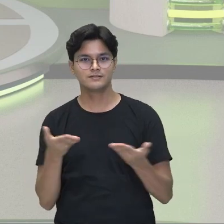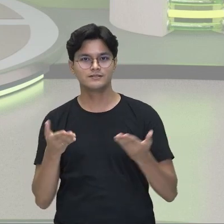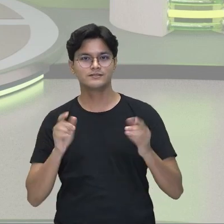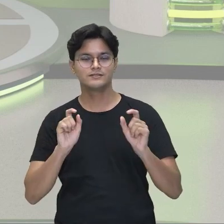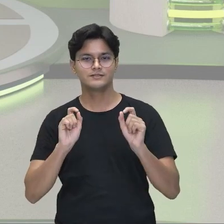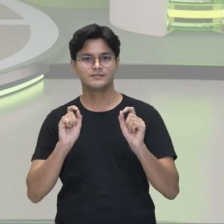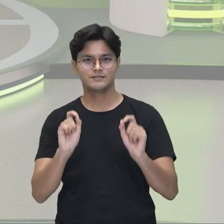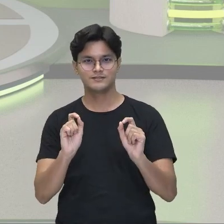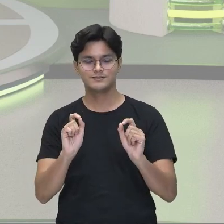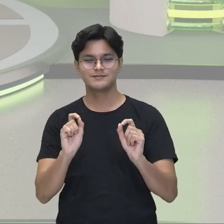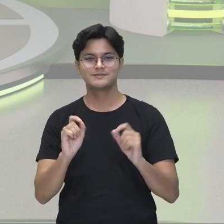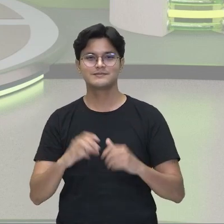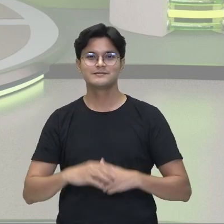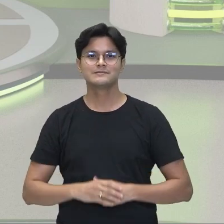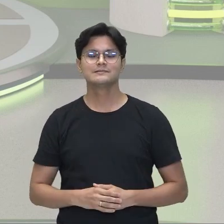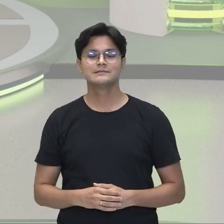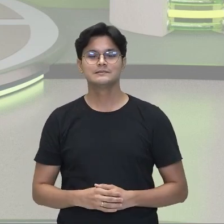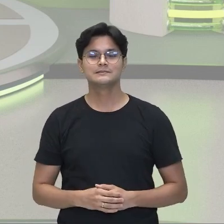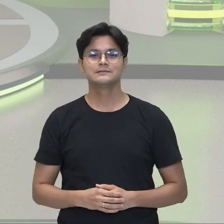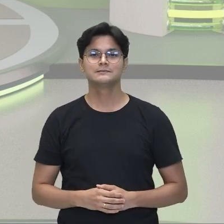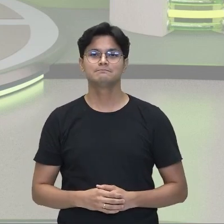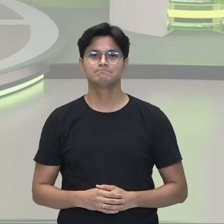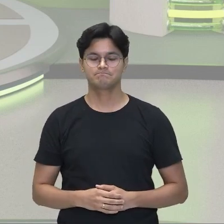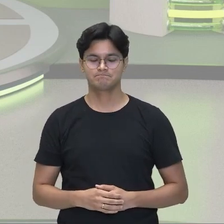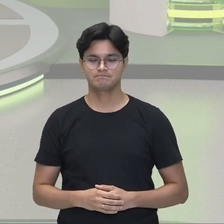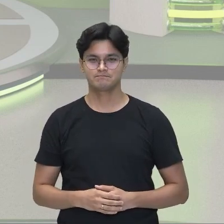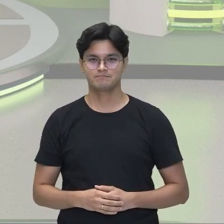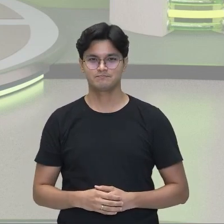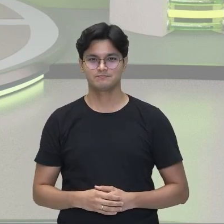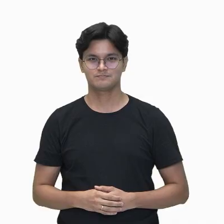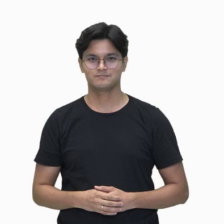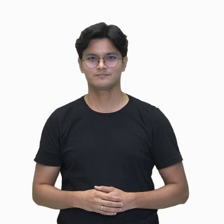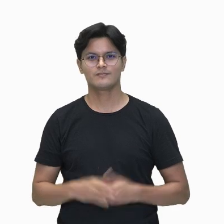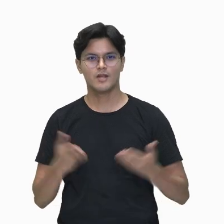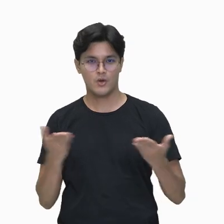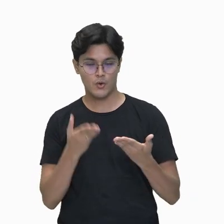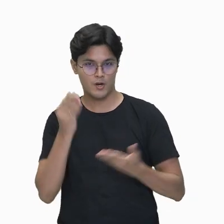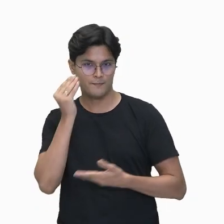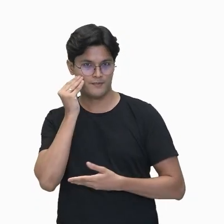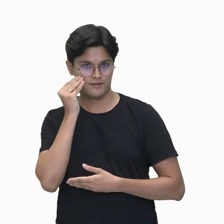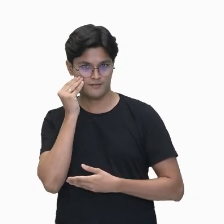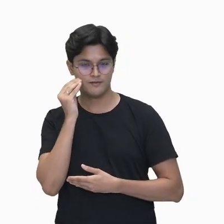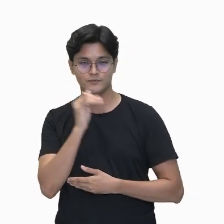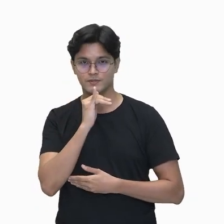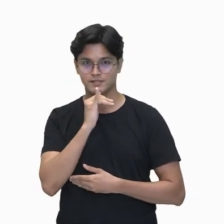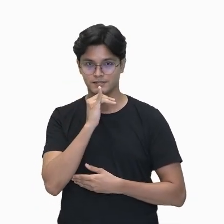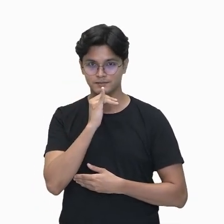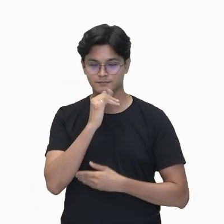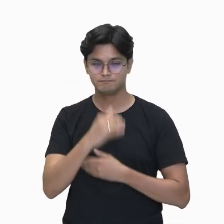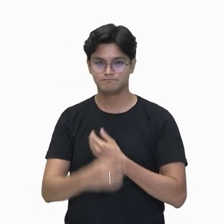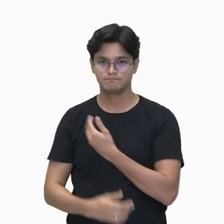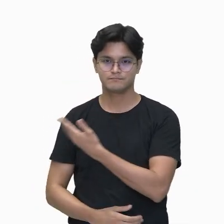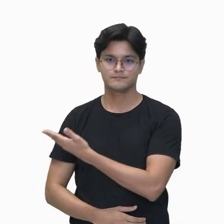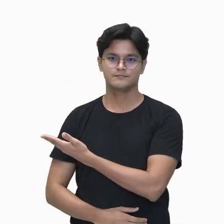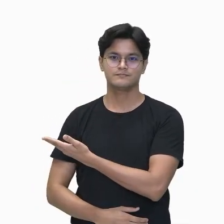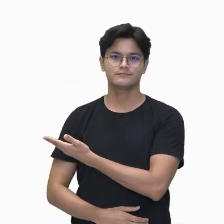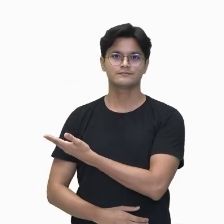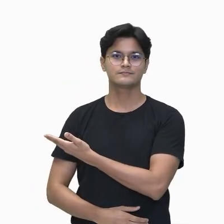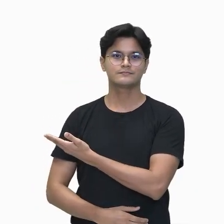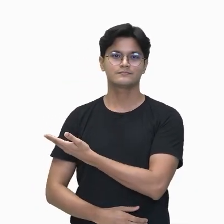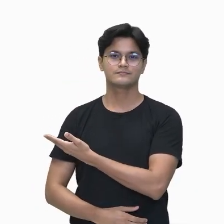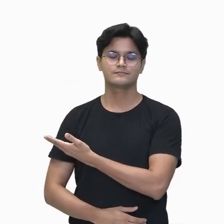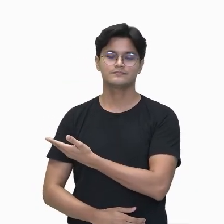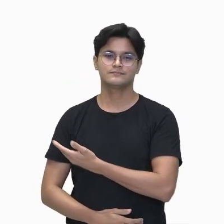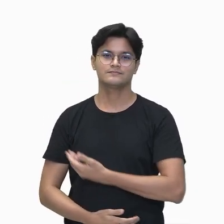perceber, né, agora, aí, olha, observem esse exemplo. Olha como é que